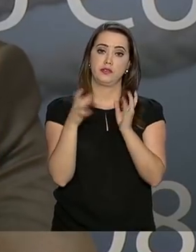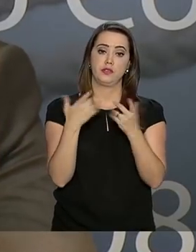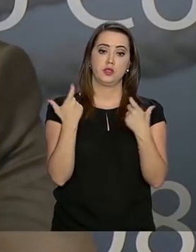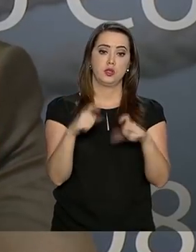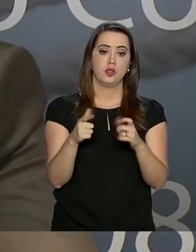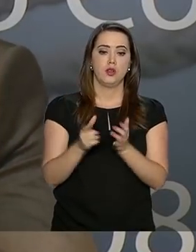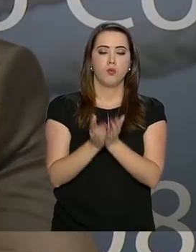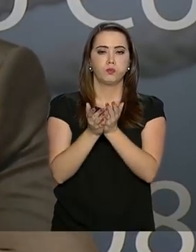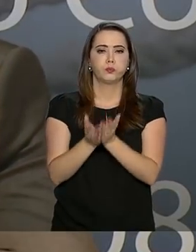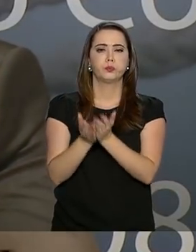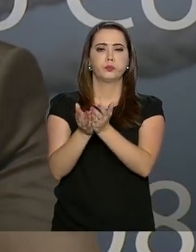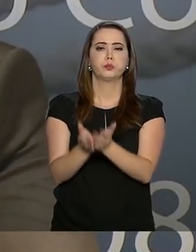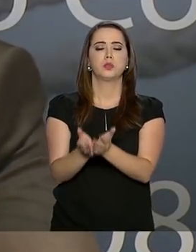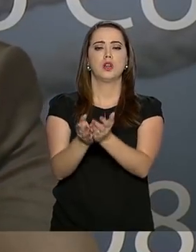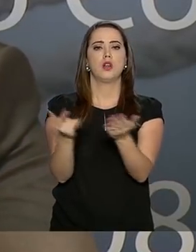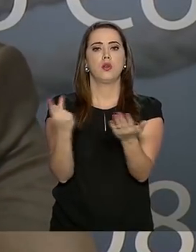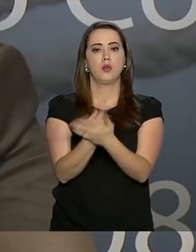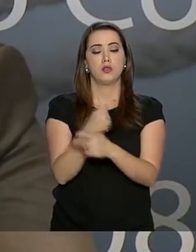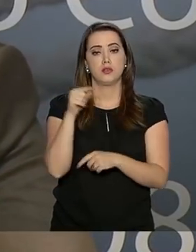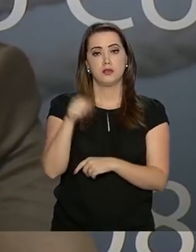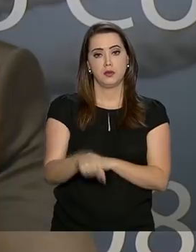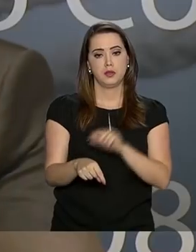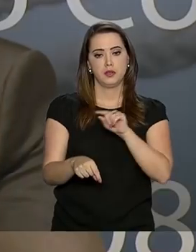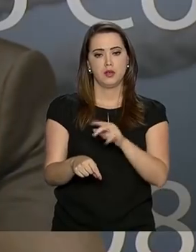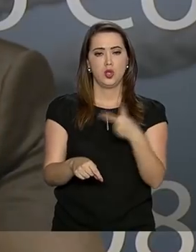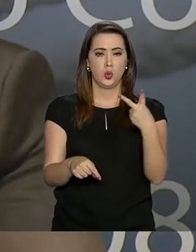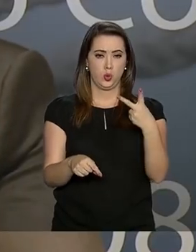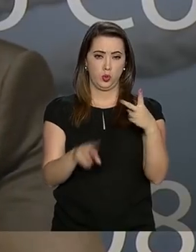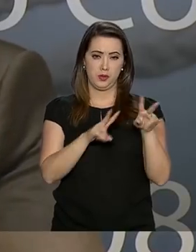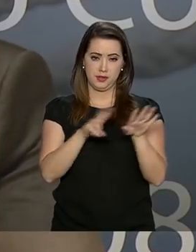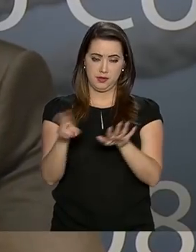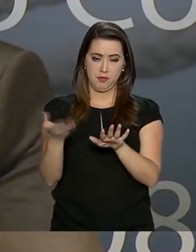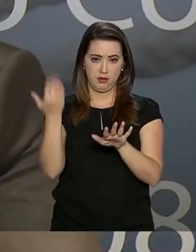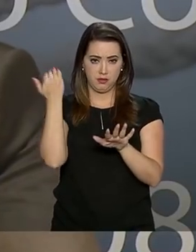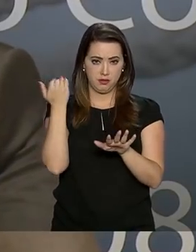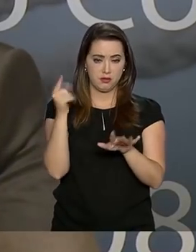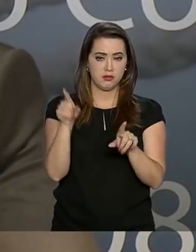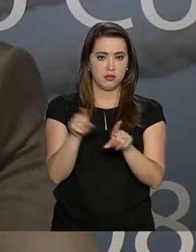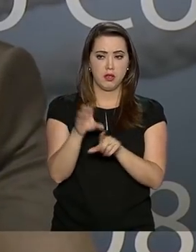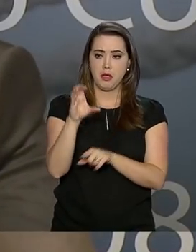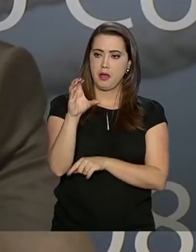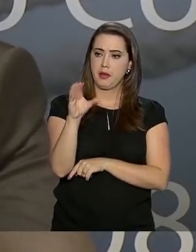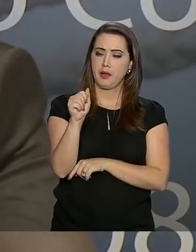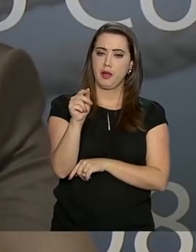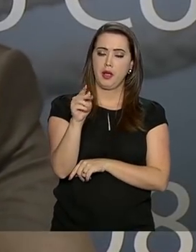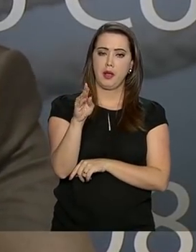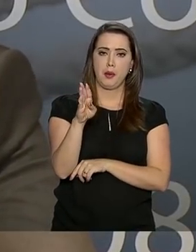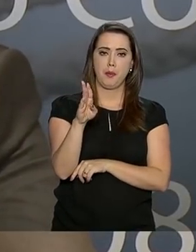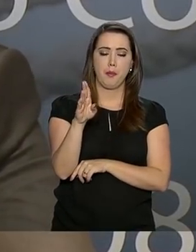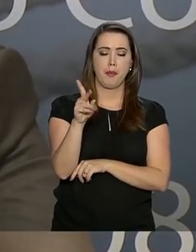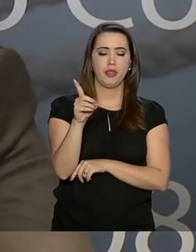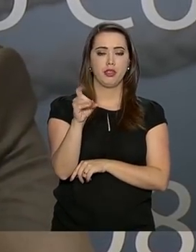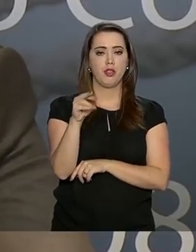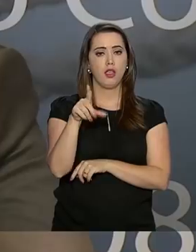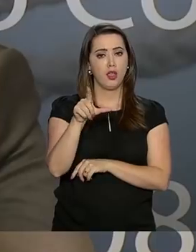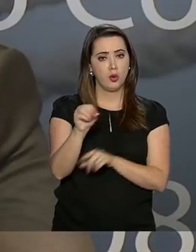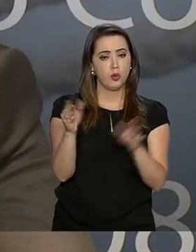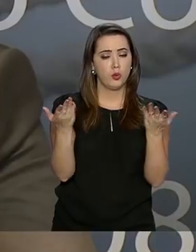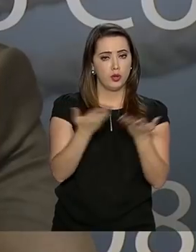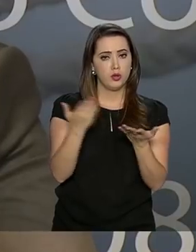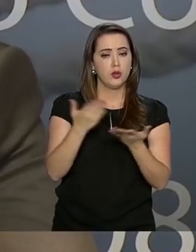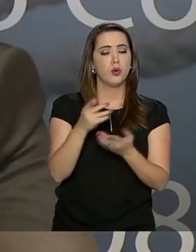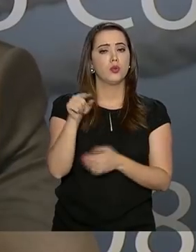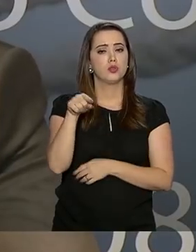terminais portuários, como nós fizemos aqui há duas semanas, de Cabedelo e Vitória, e hoje fazendo os terminais do norte, fazendo